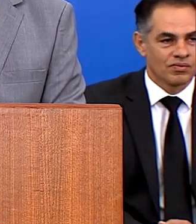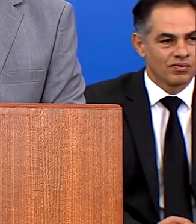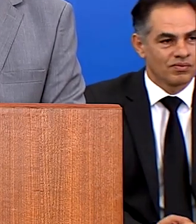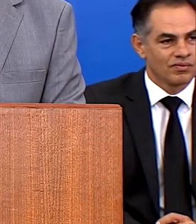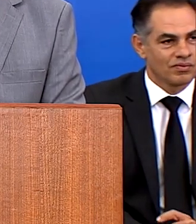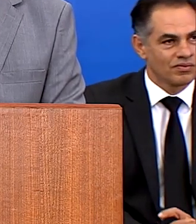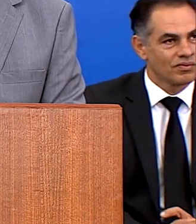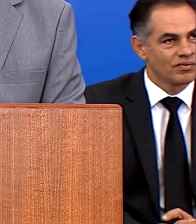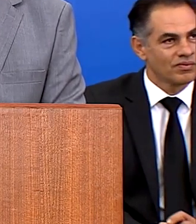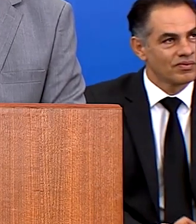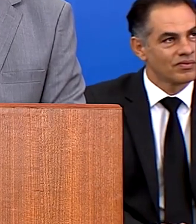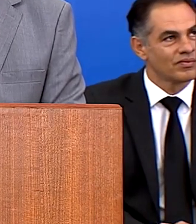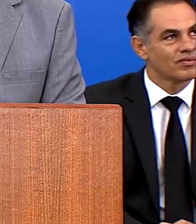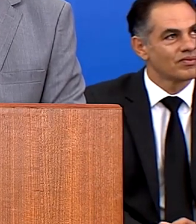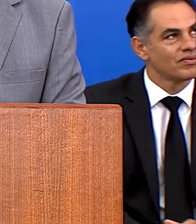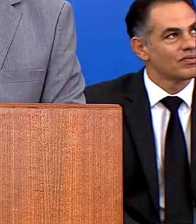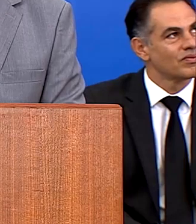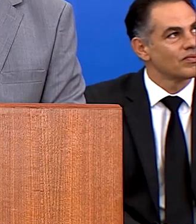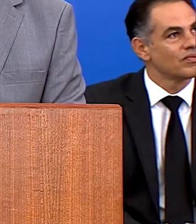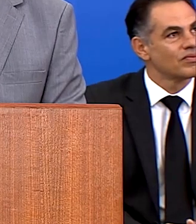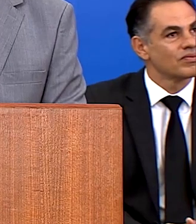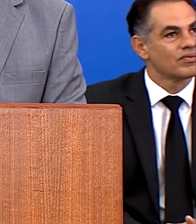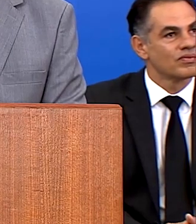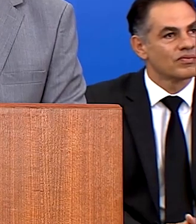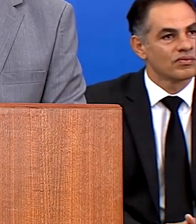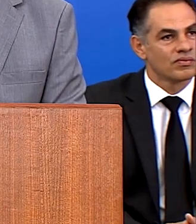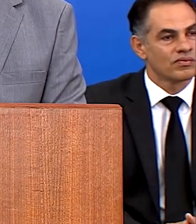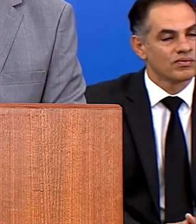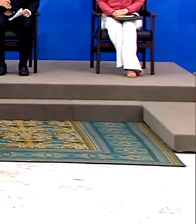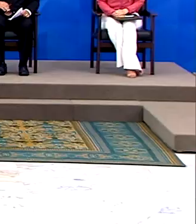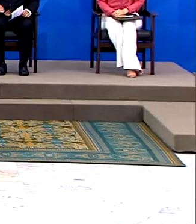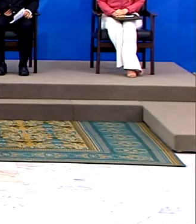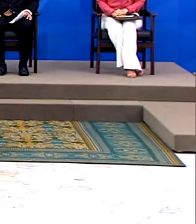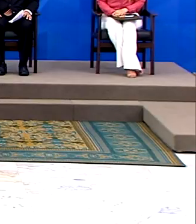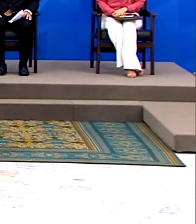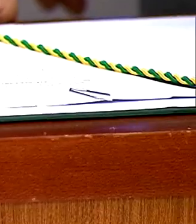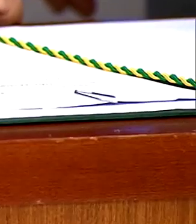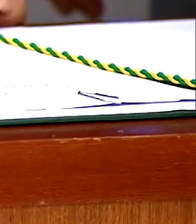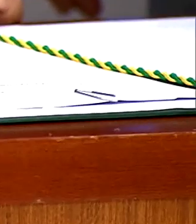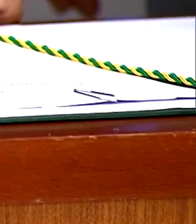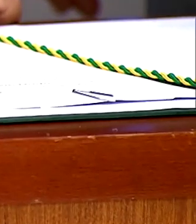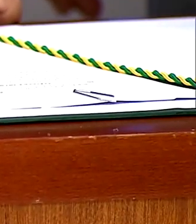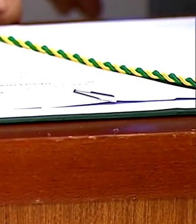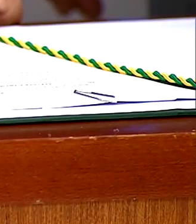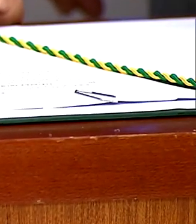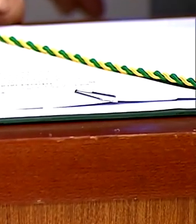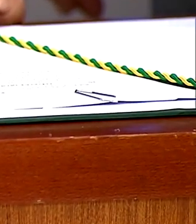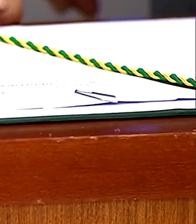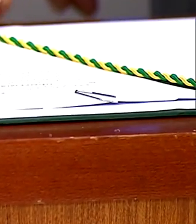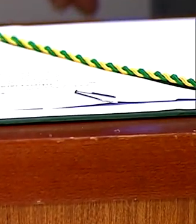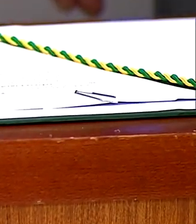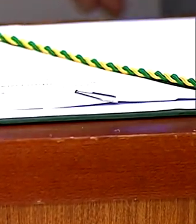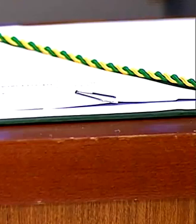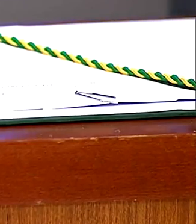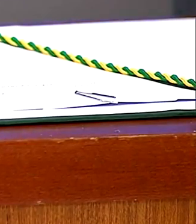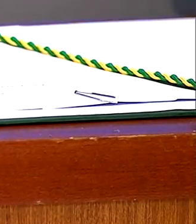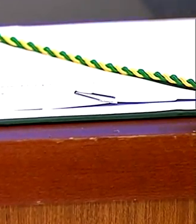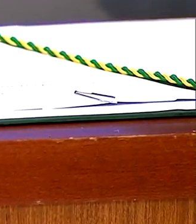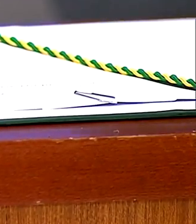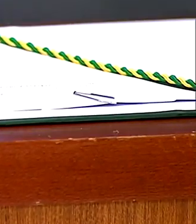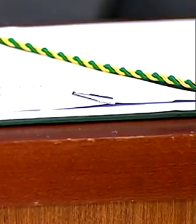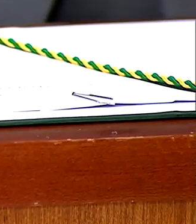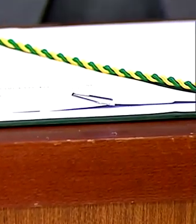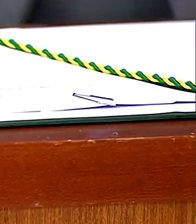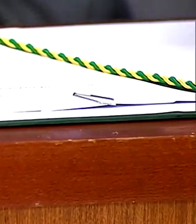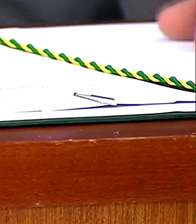superaremos este momento com a união e a participação de todos. As doações de pessoas físicas ou jurídicas podem ser